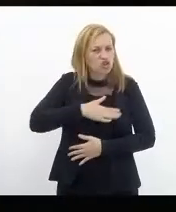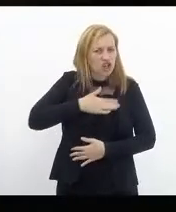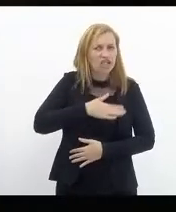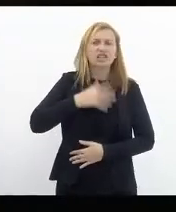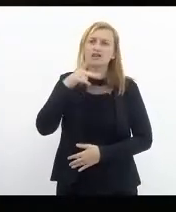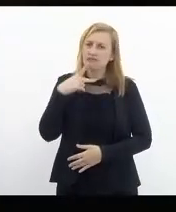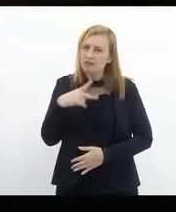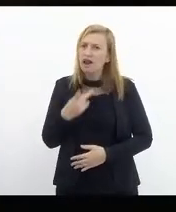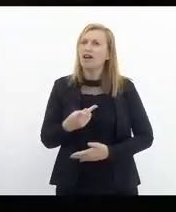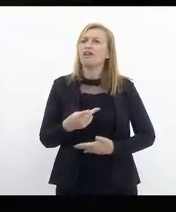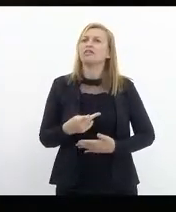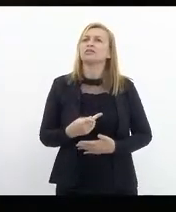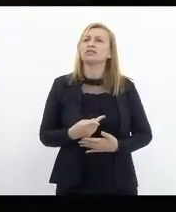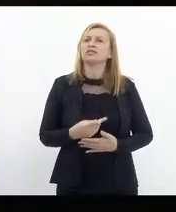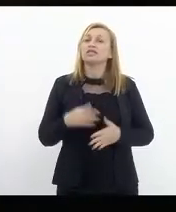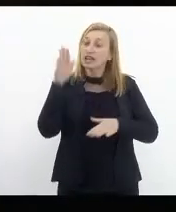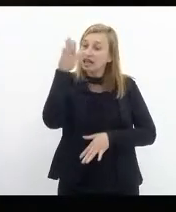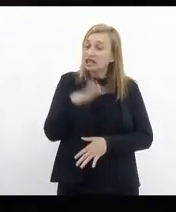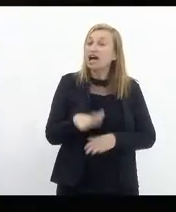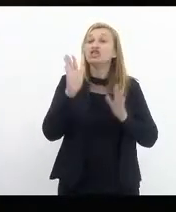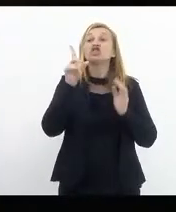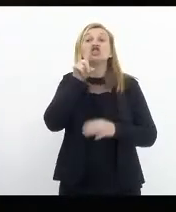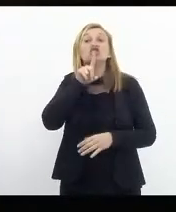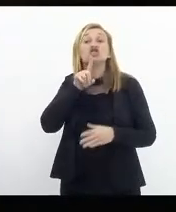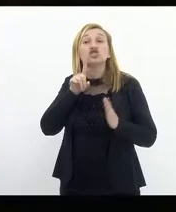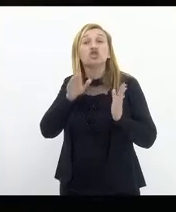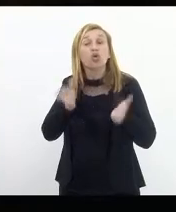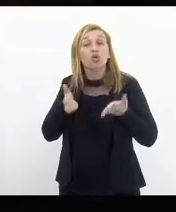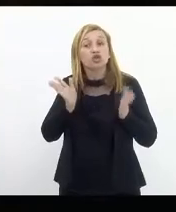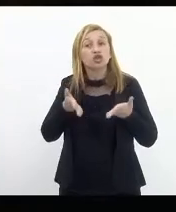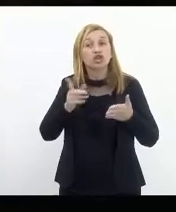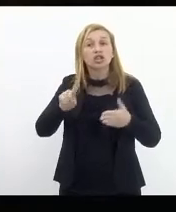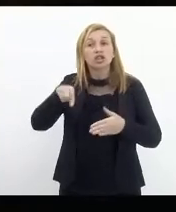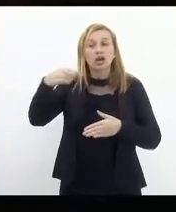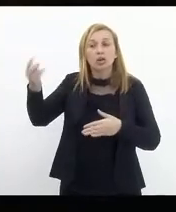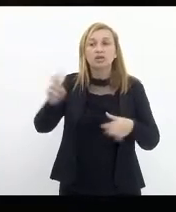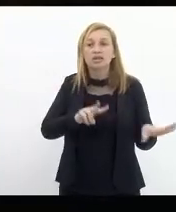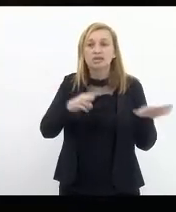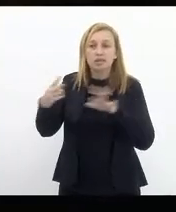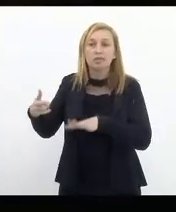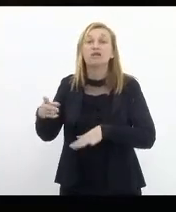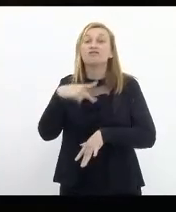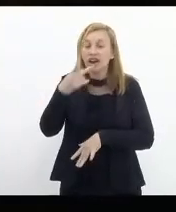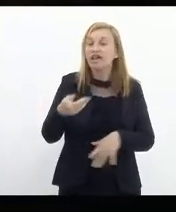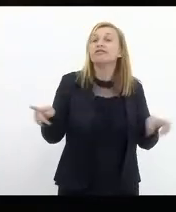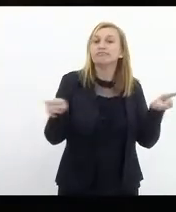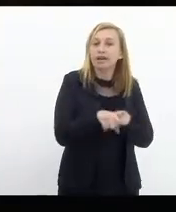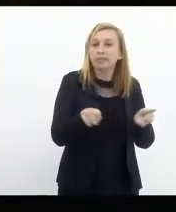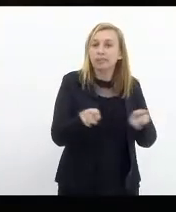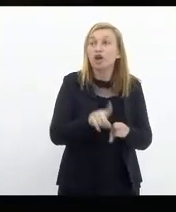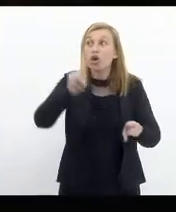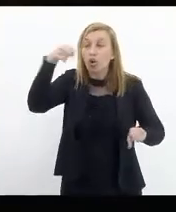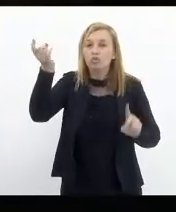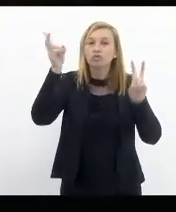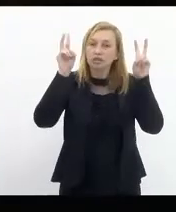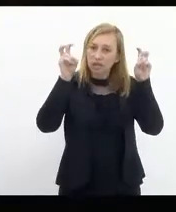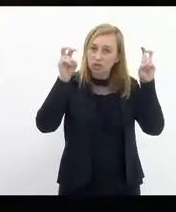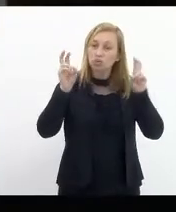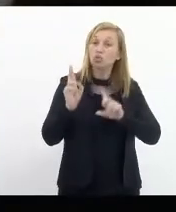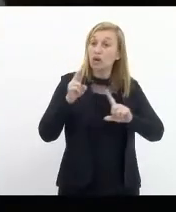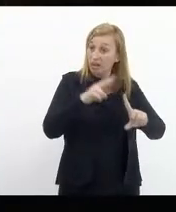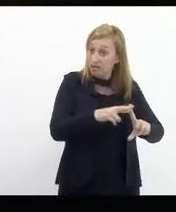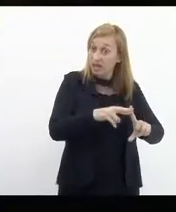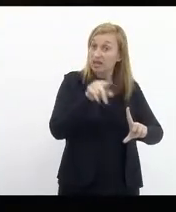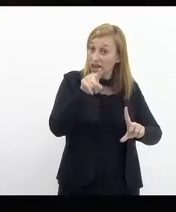fazer na tarde de hoje e a semana que vem abordarei novamente outras questões referentes